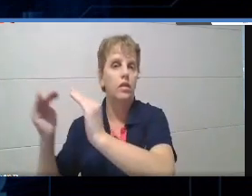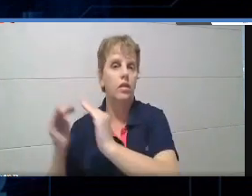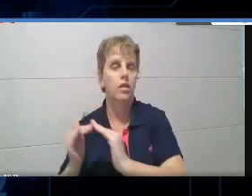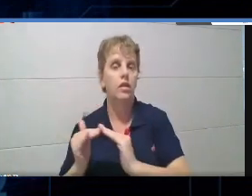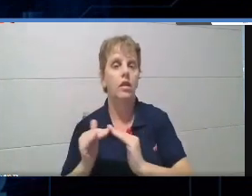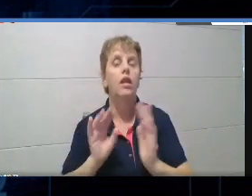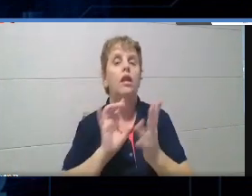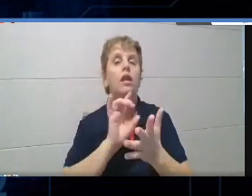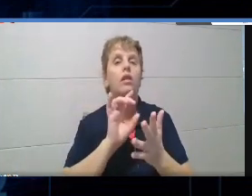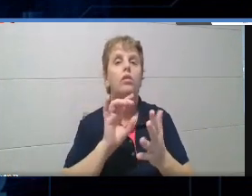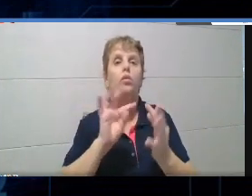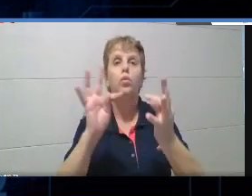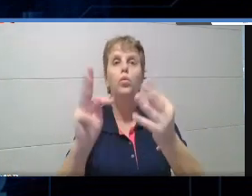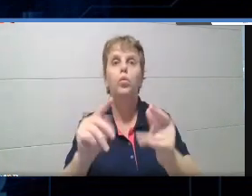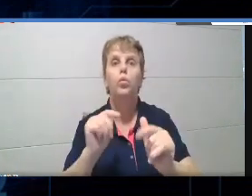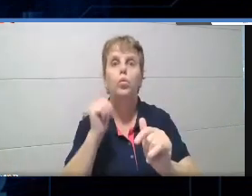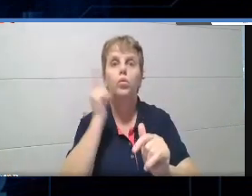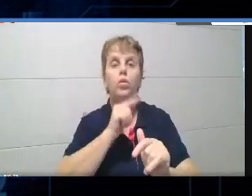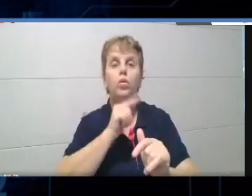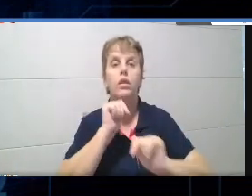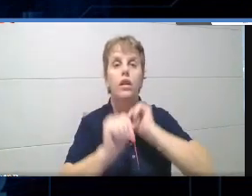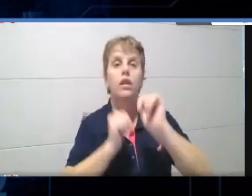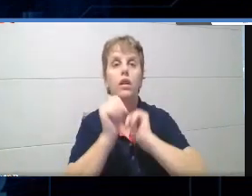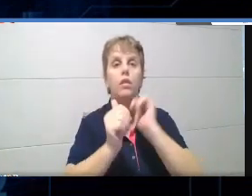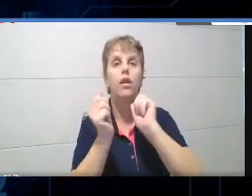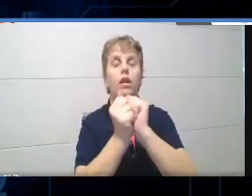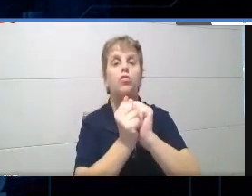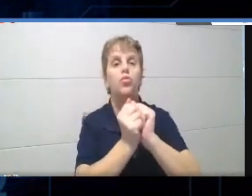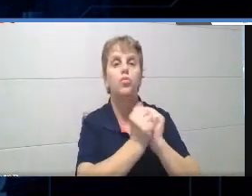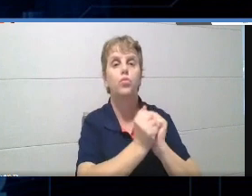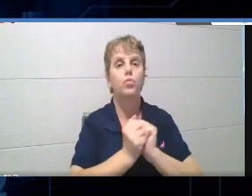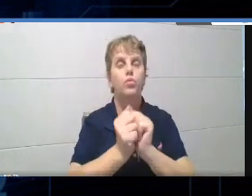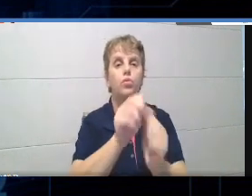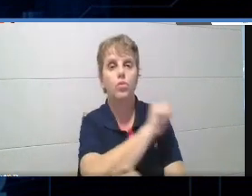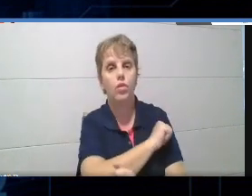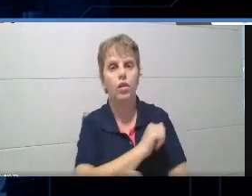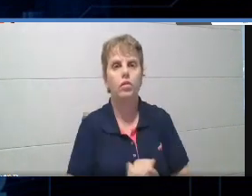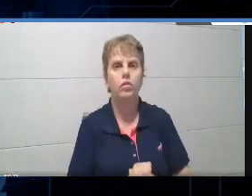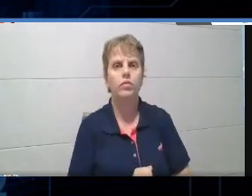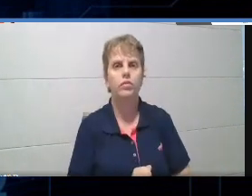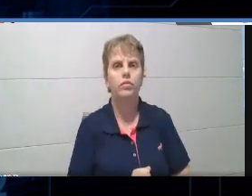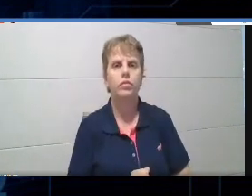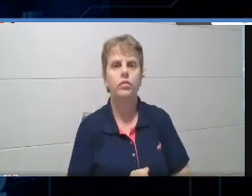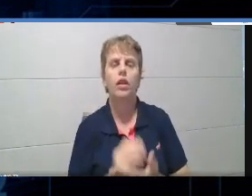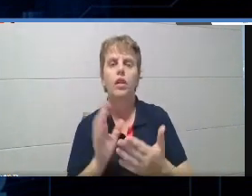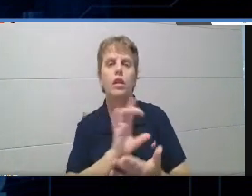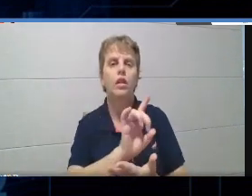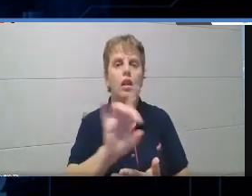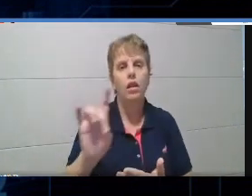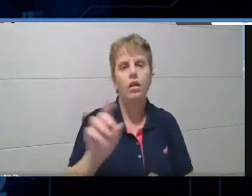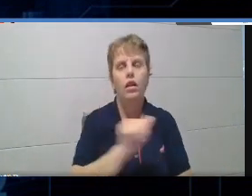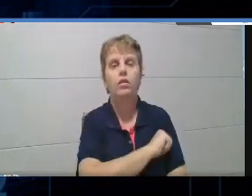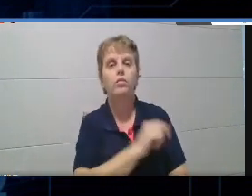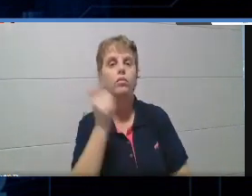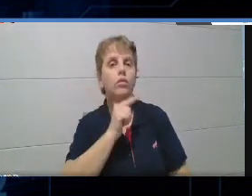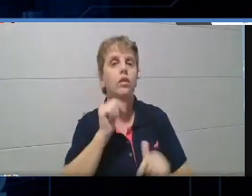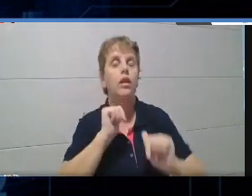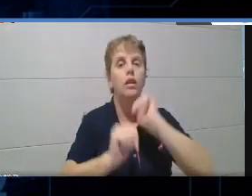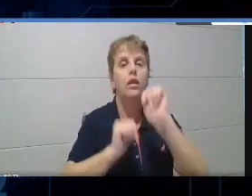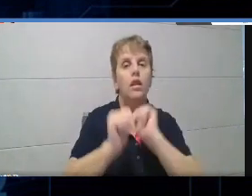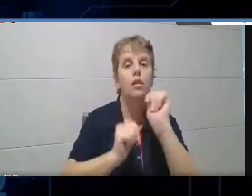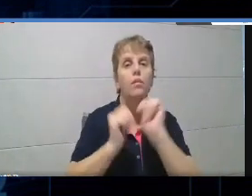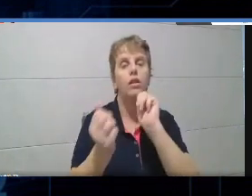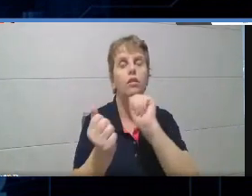um fazer a sua parte, é juntos, né? Acaba sendo cada um meio na sua expertise, mas a diferença é que a gente trabalha junto, é o